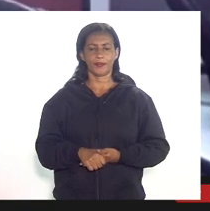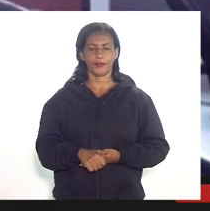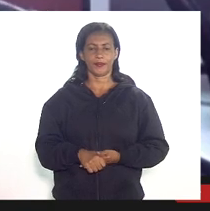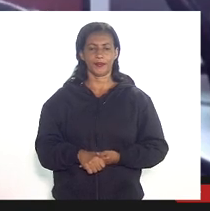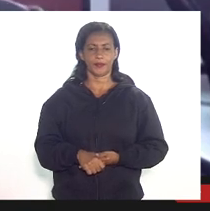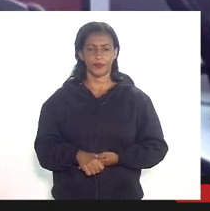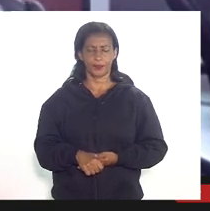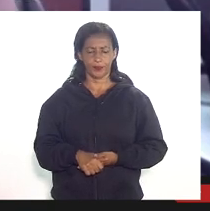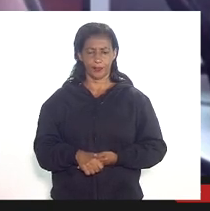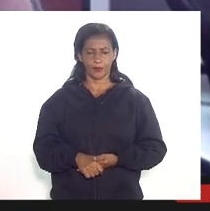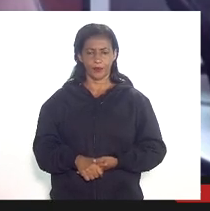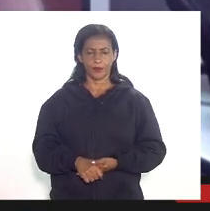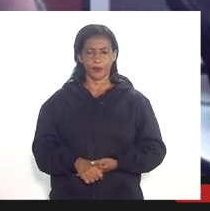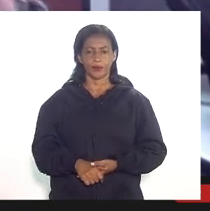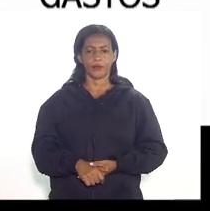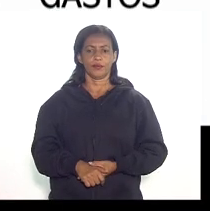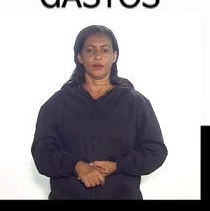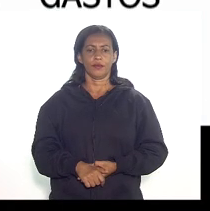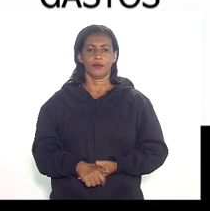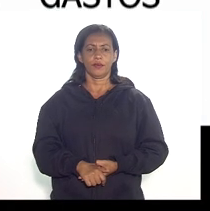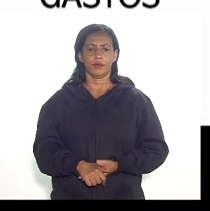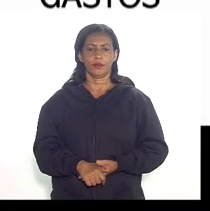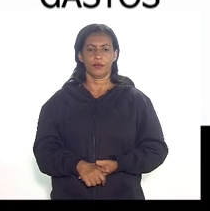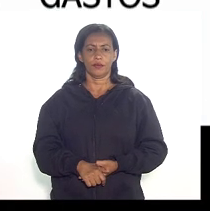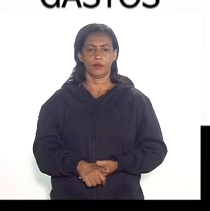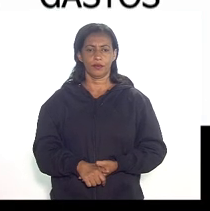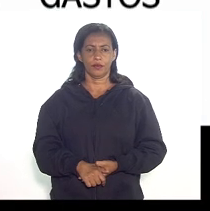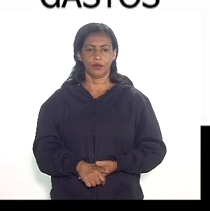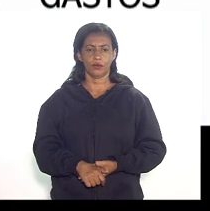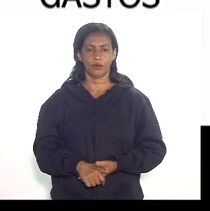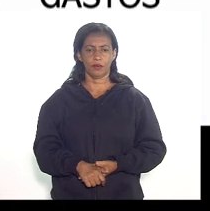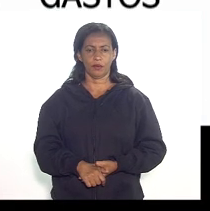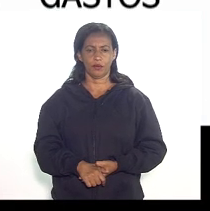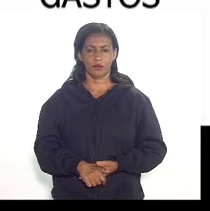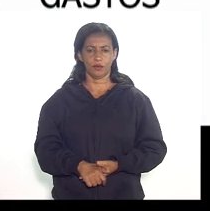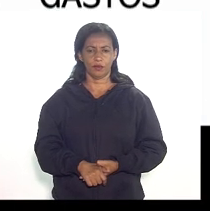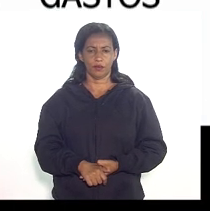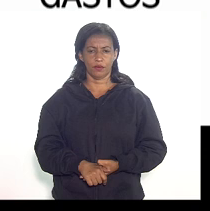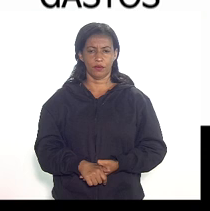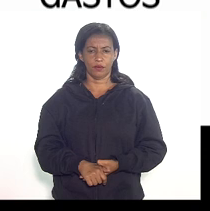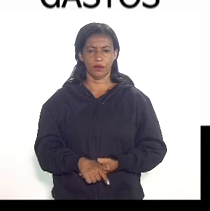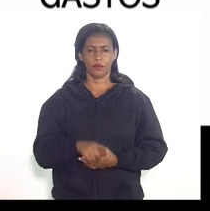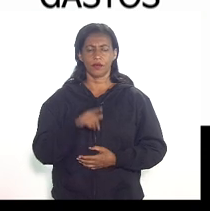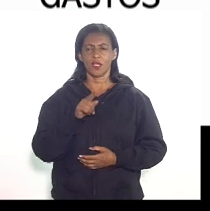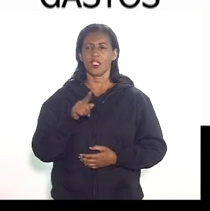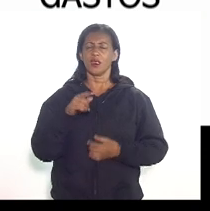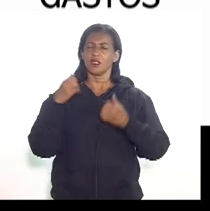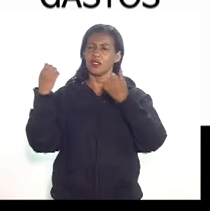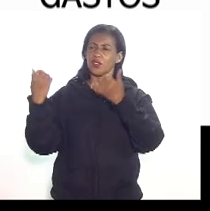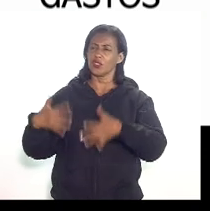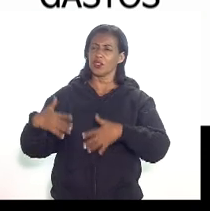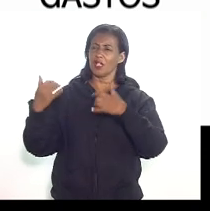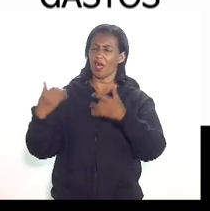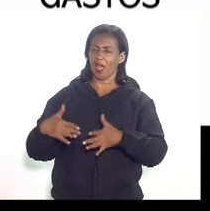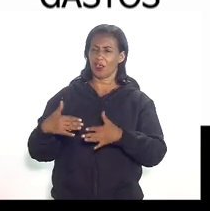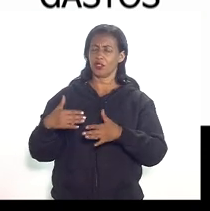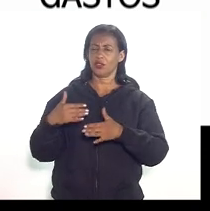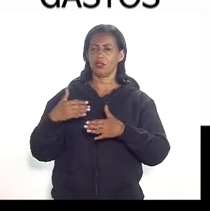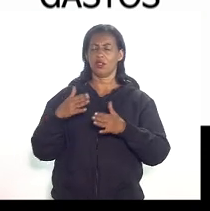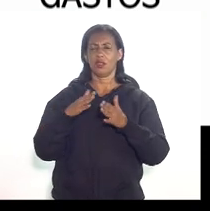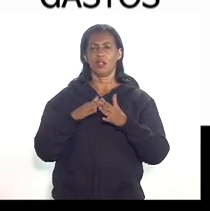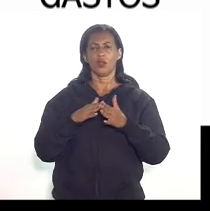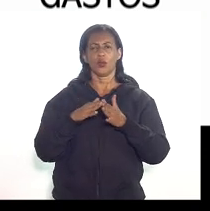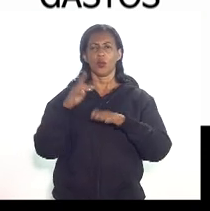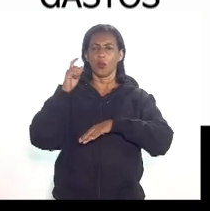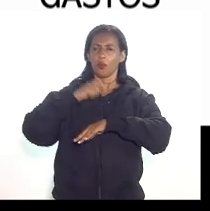é uma dúvida minha se esses gastos com investimentos realizados nas fases desenvolvimento